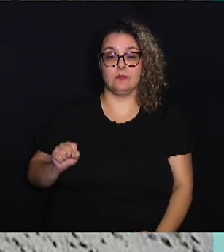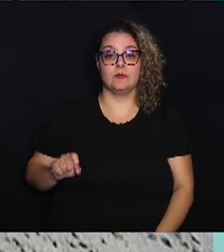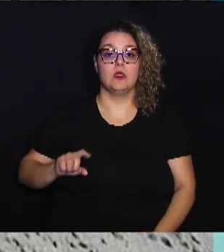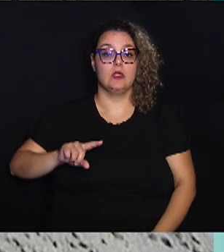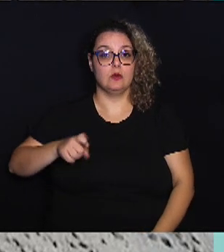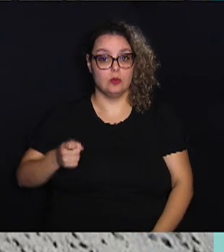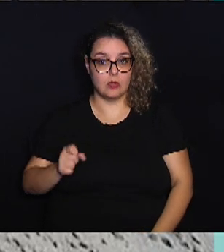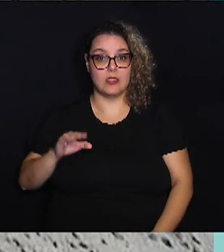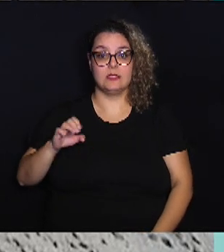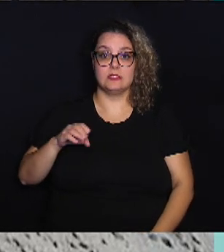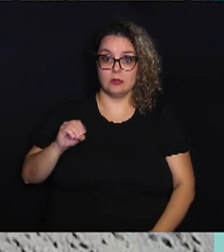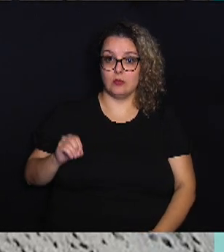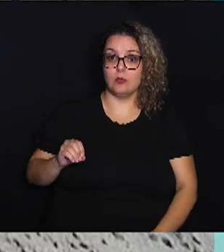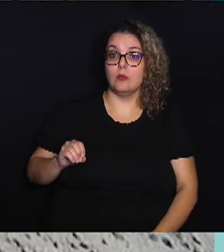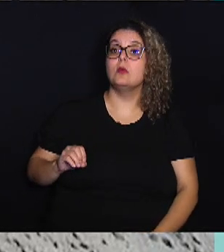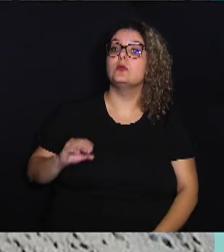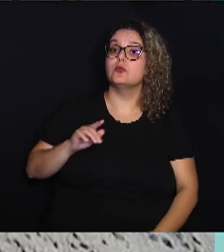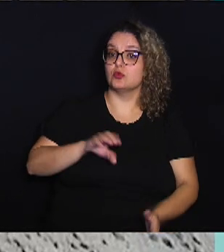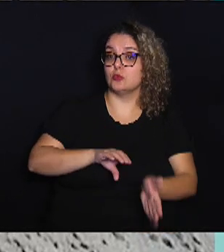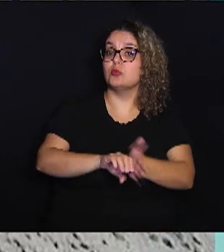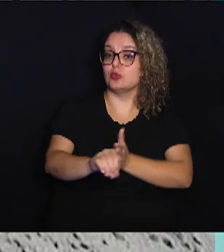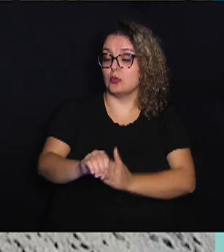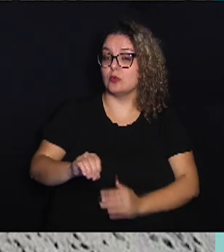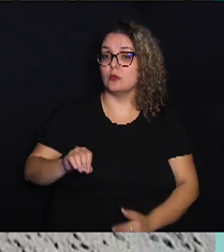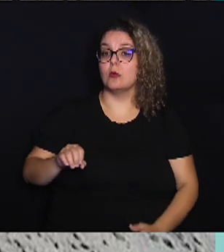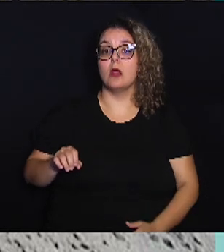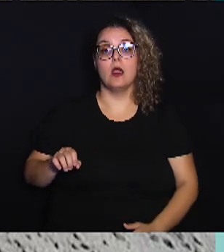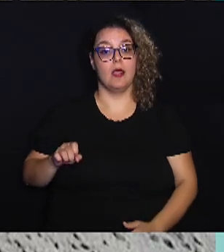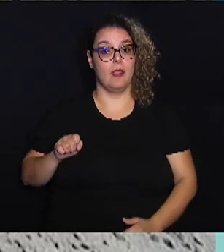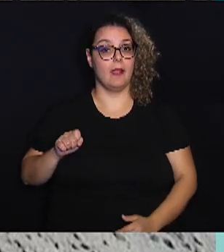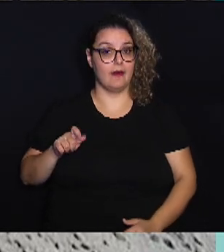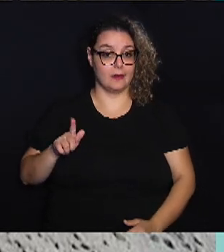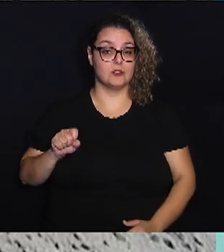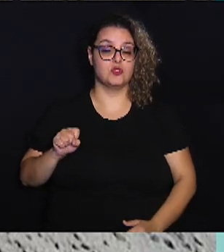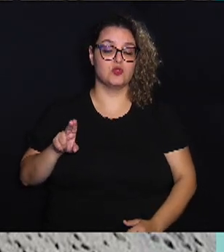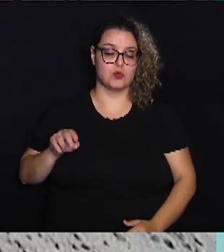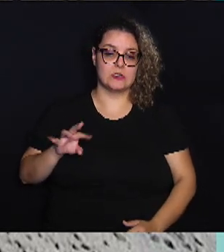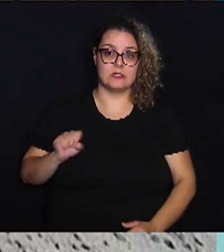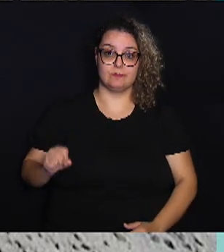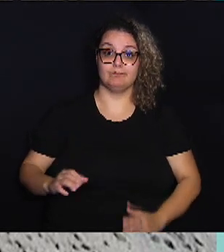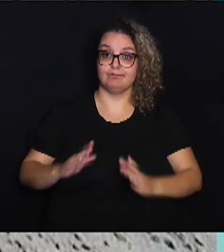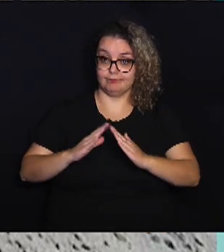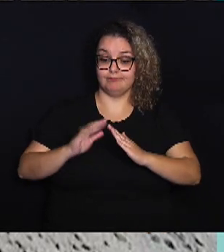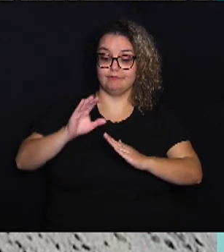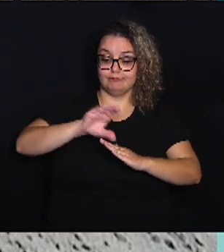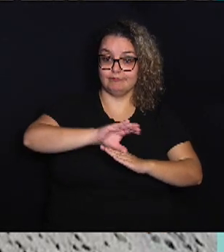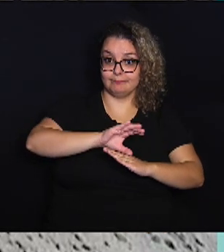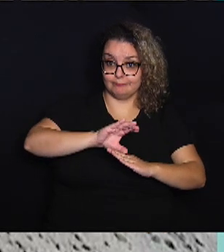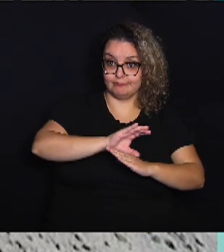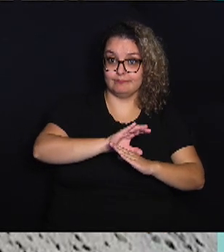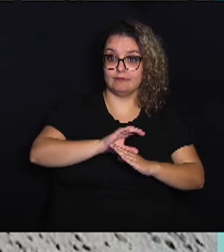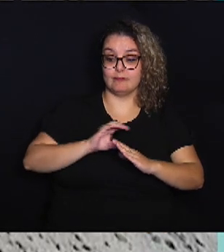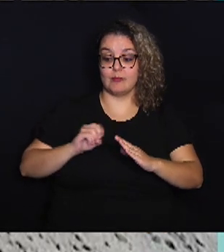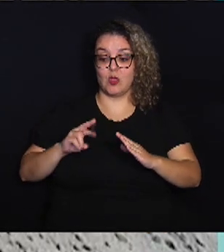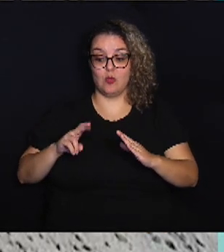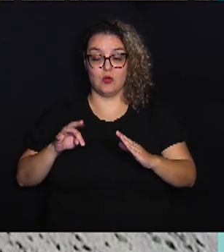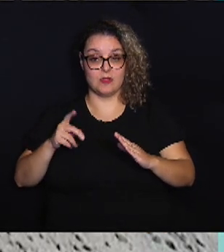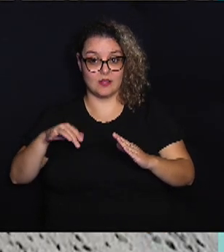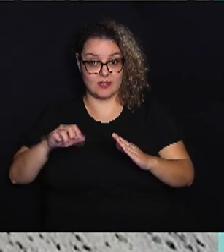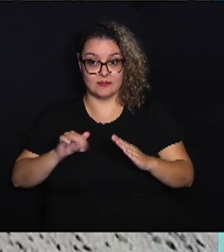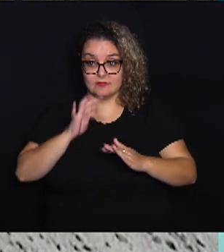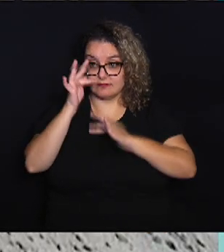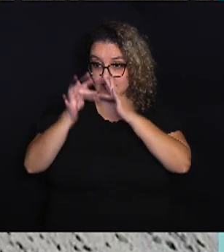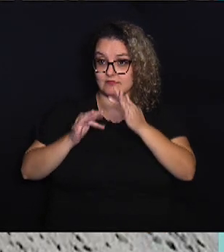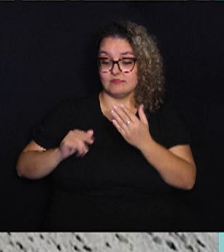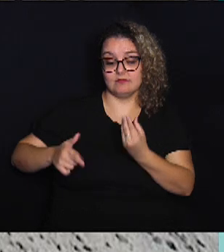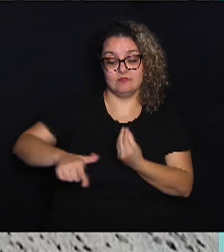Google, Eric Schmidt, que possuem mansões pitorescas com telhado cinza e hortências em flor, chegando à ilha em seus